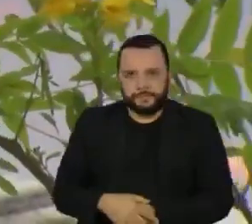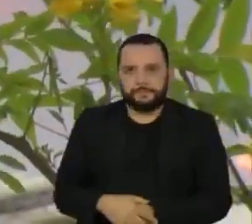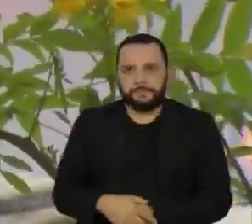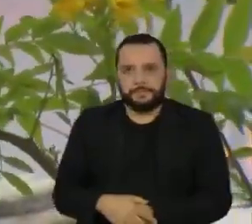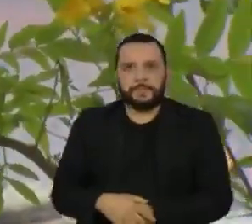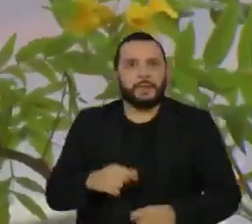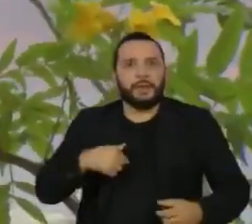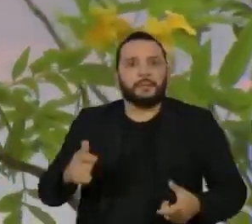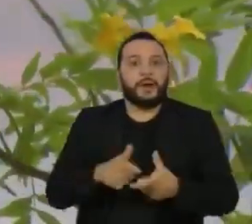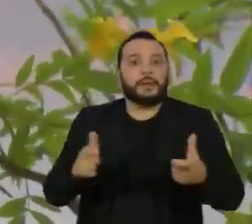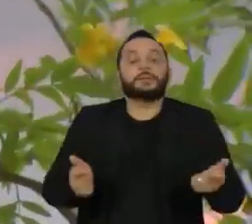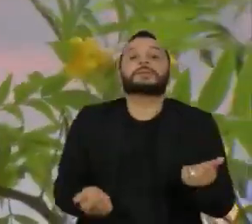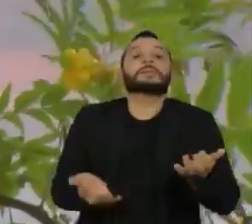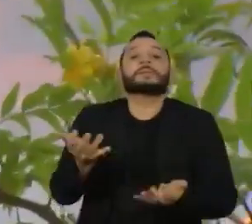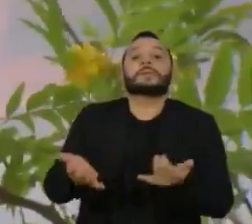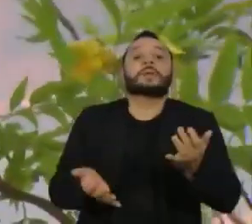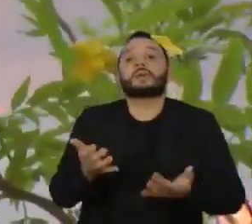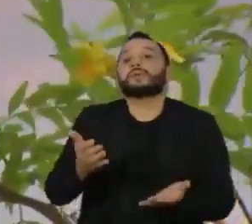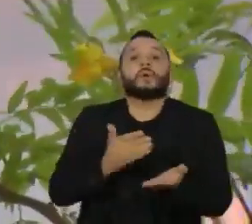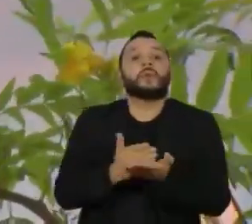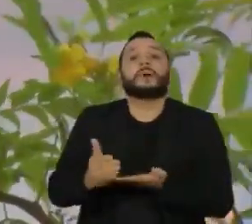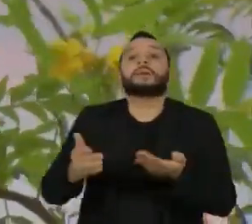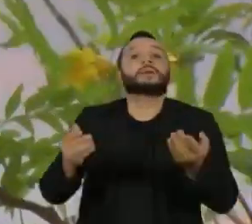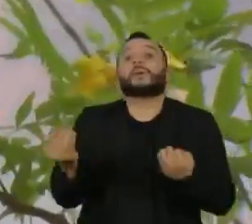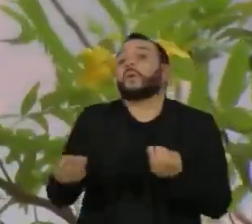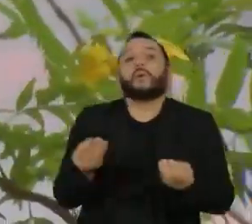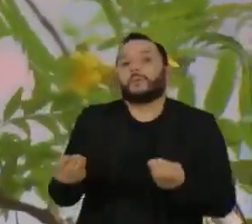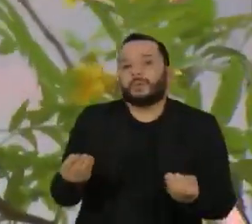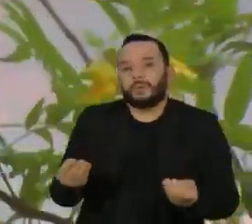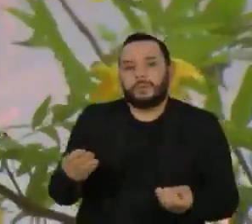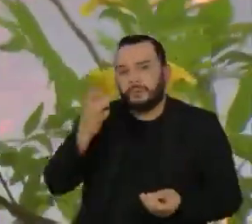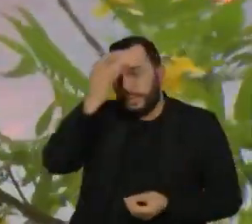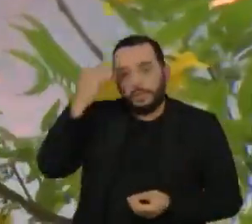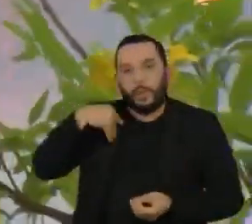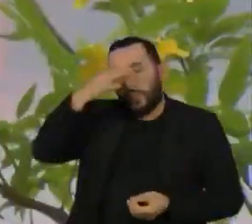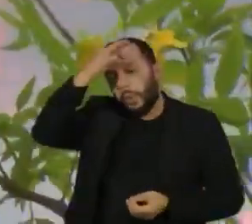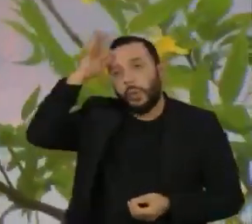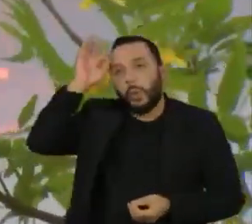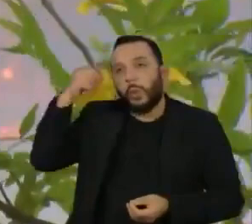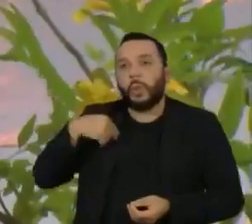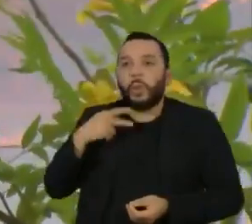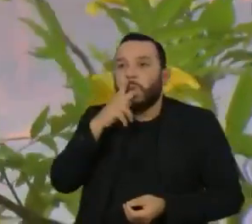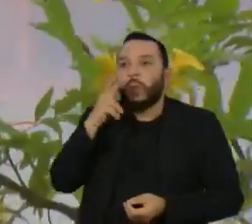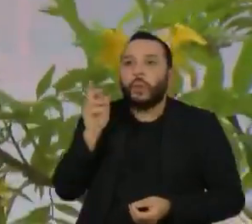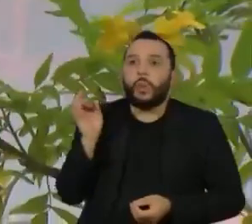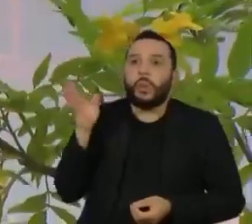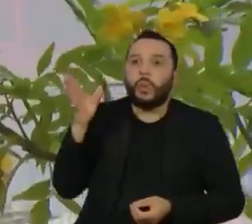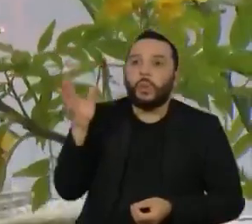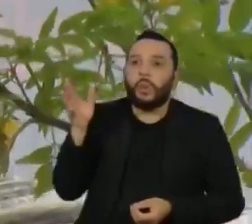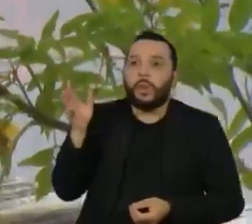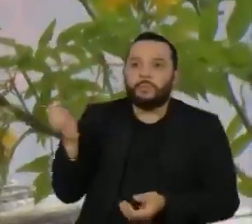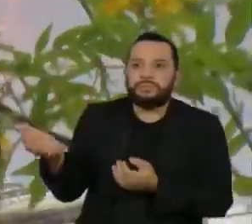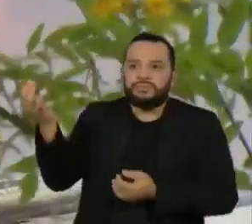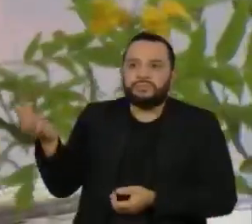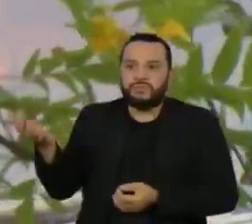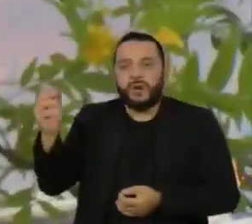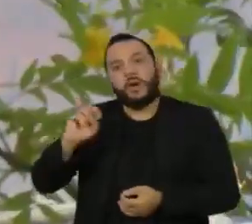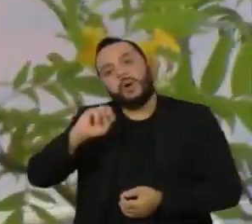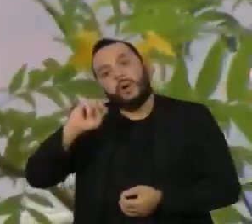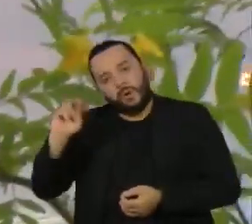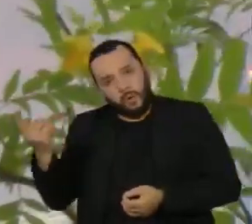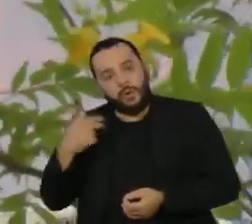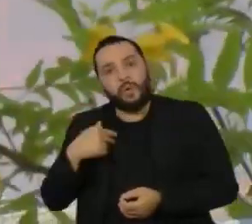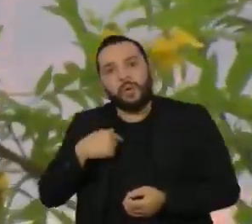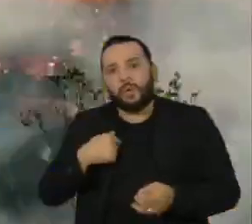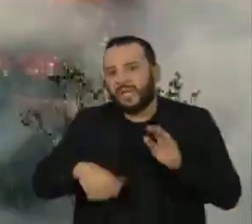parte dos incêndios começa por causa de um descuido ou de um ato criminoso. Mas quase sempre tem a mão humana na